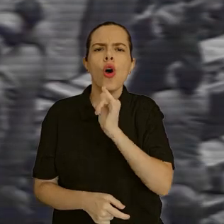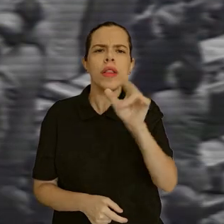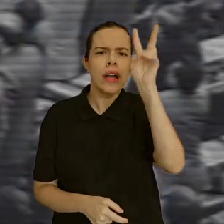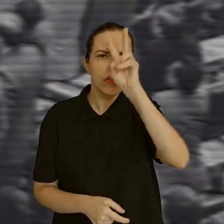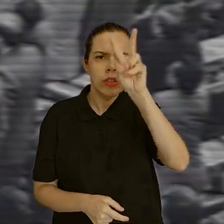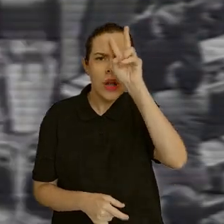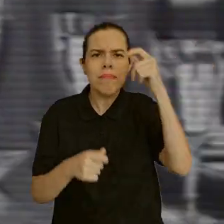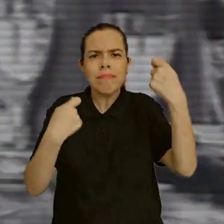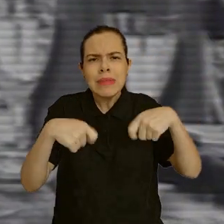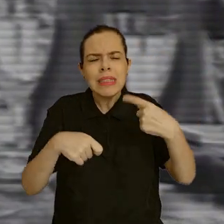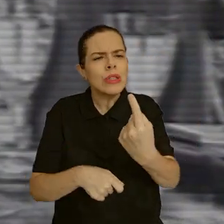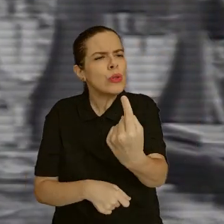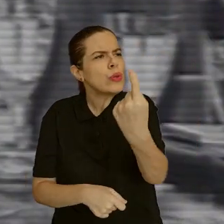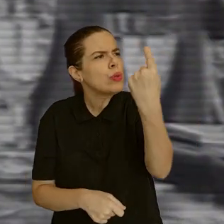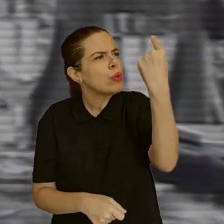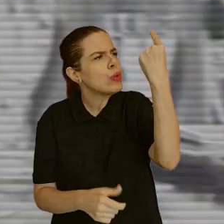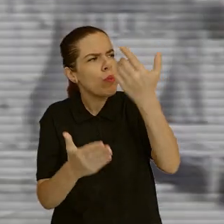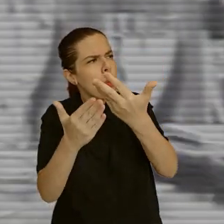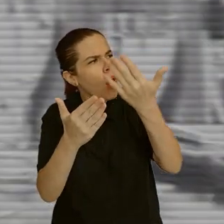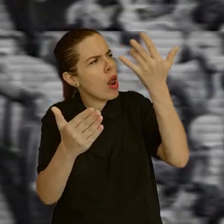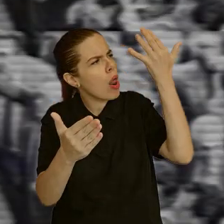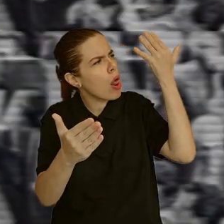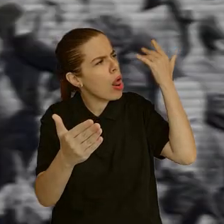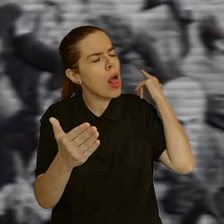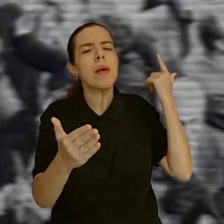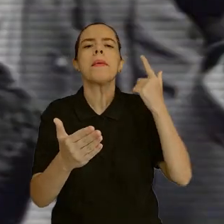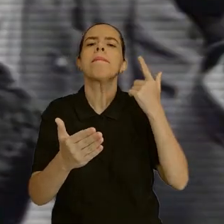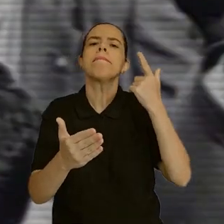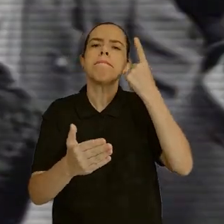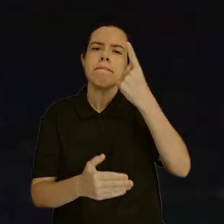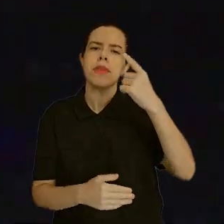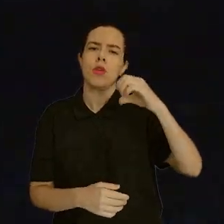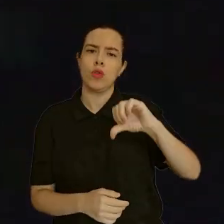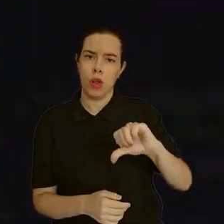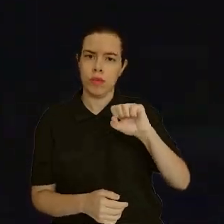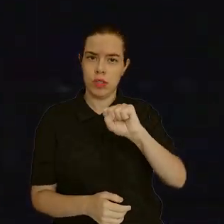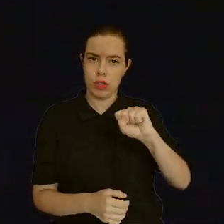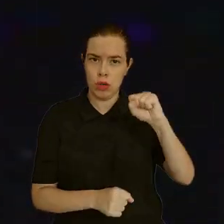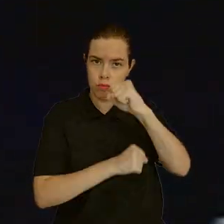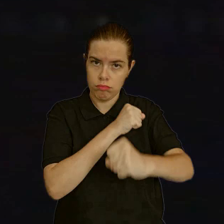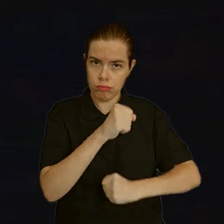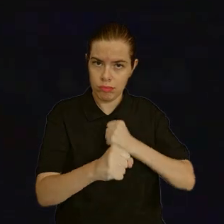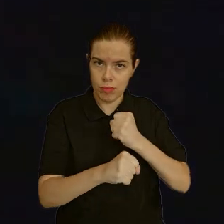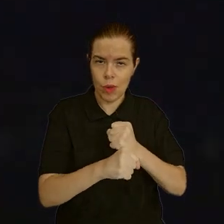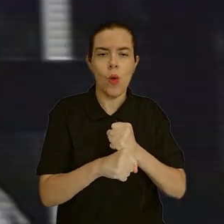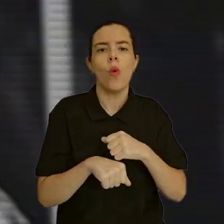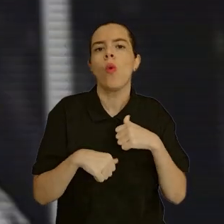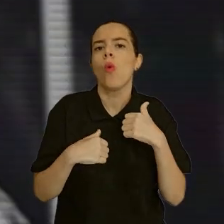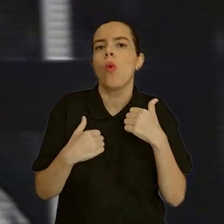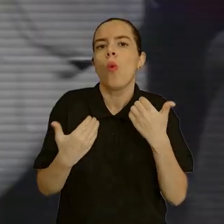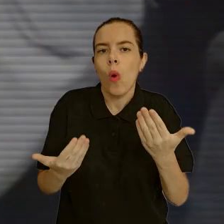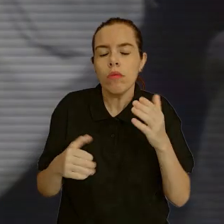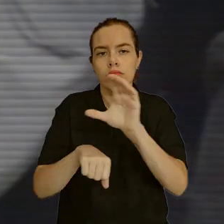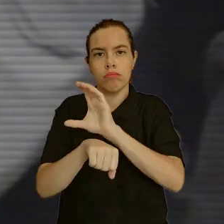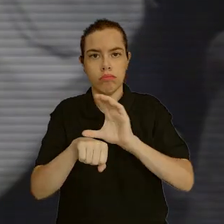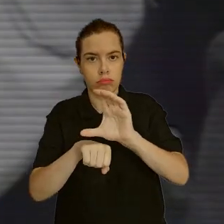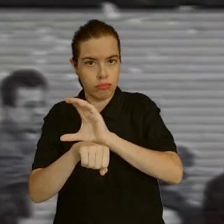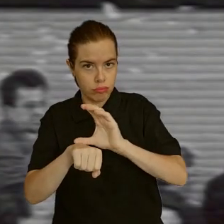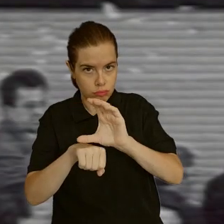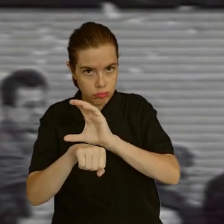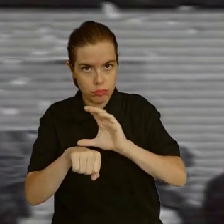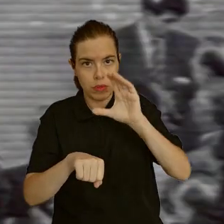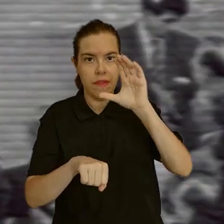contar essa história, vamos voltar um pouco no tempo, mais precisamente para 1988, quando a